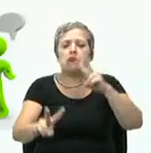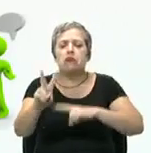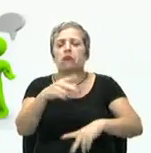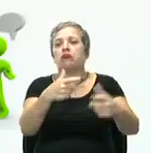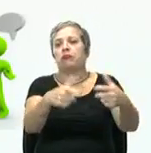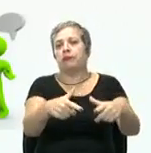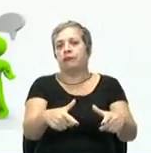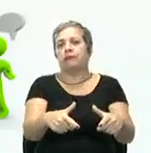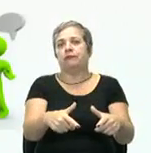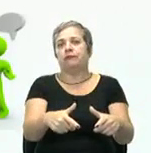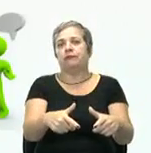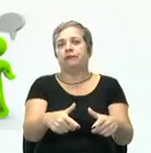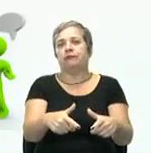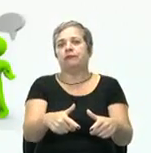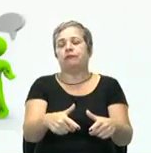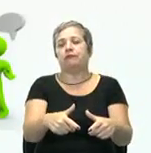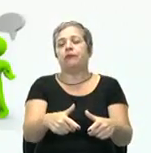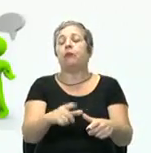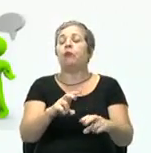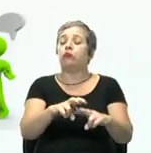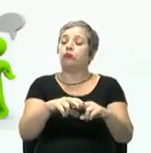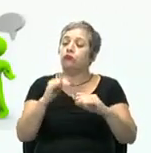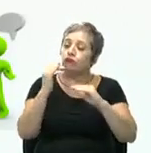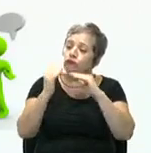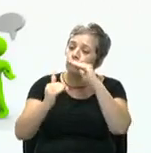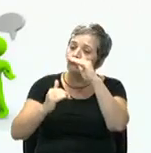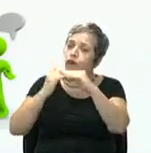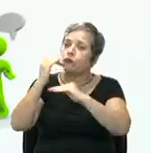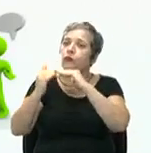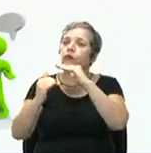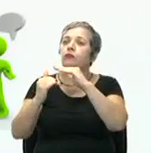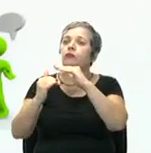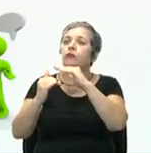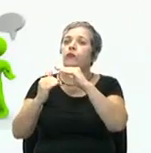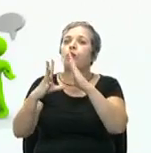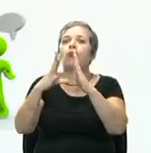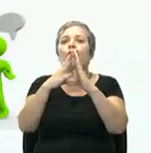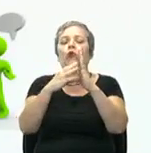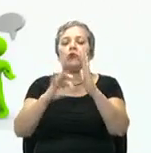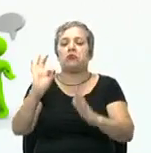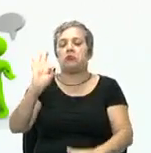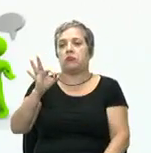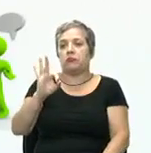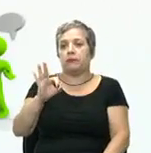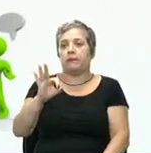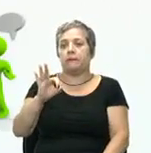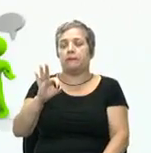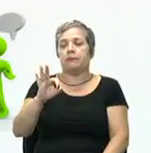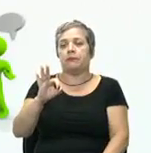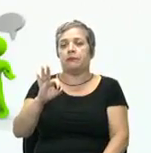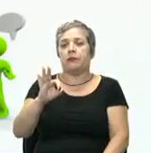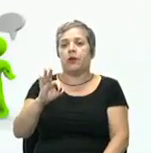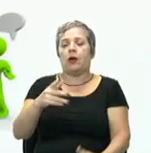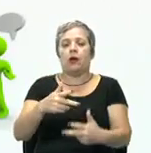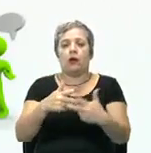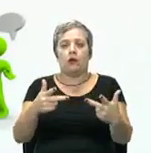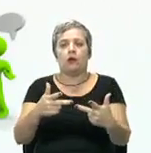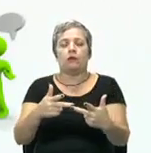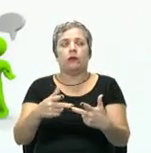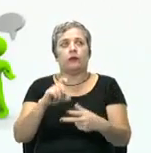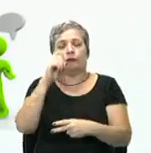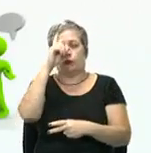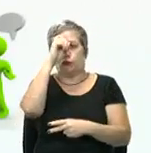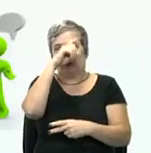ambiente. E ela foi desenvolvida como o Um modelo ideal. E aí é uma coisa que fica